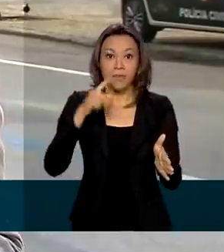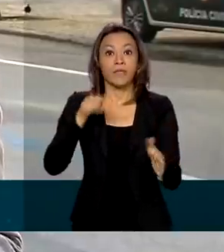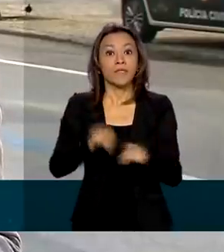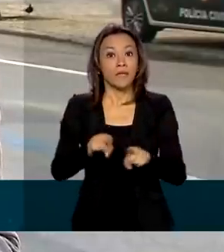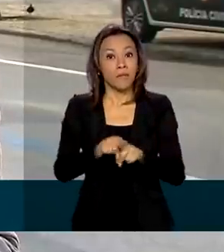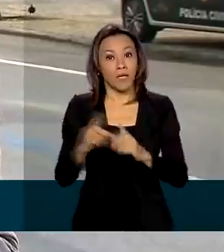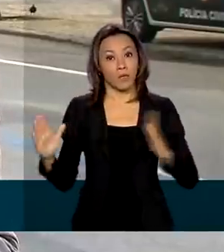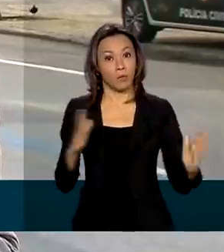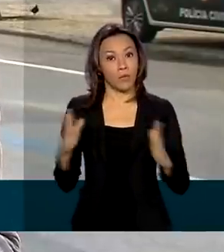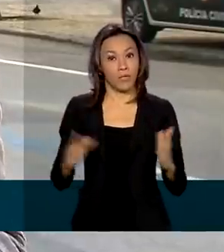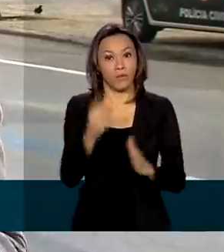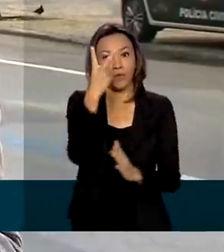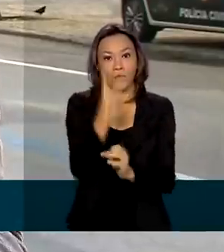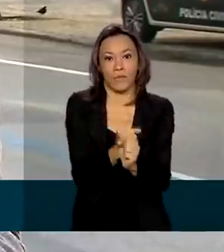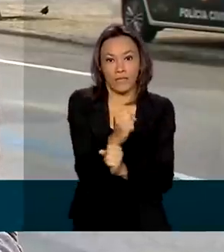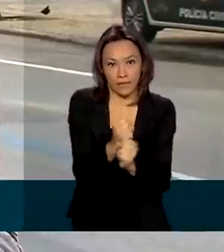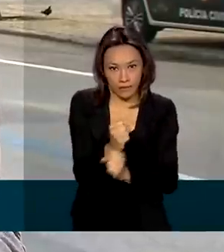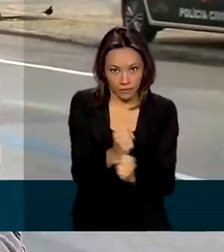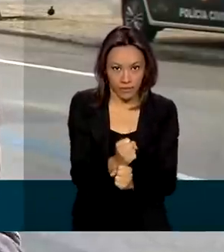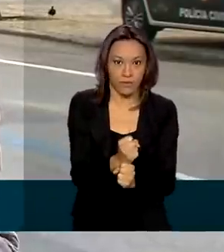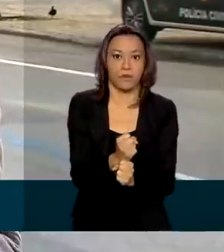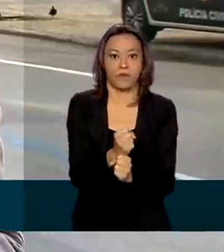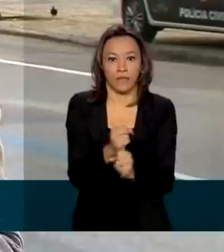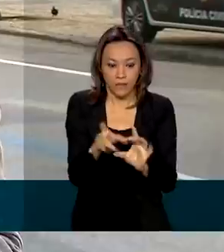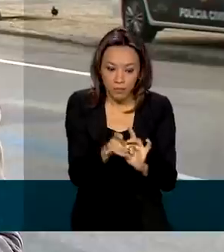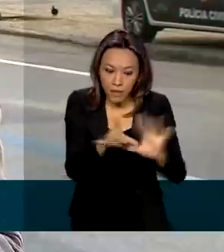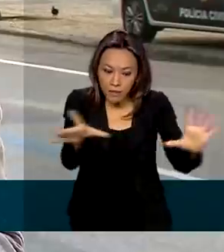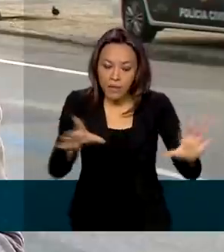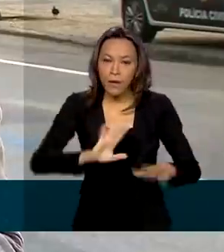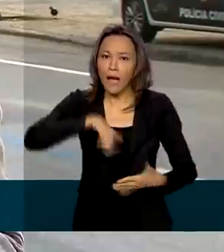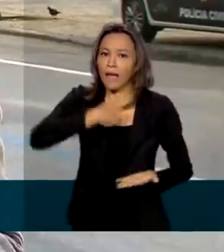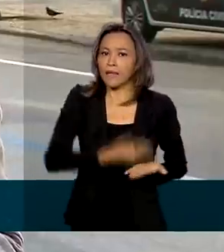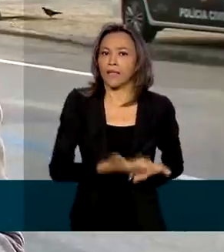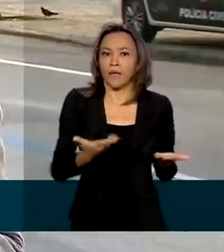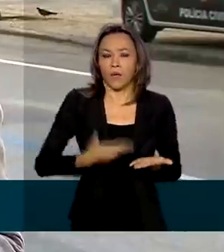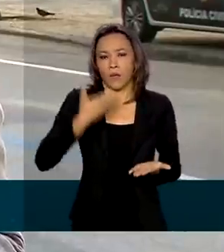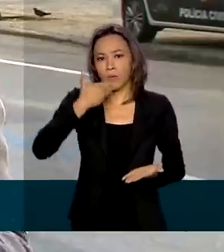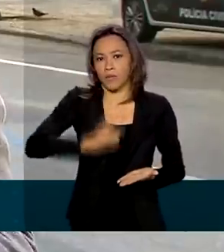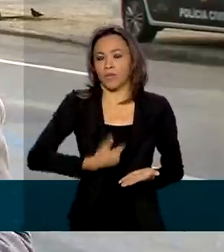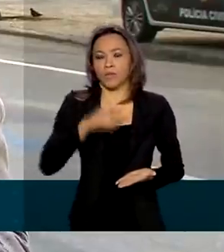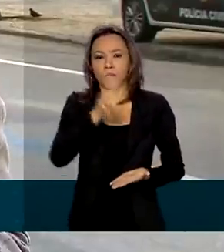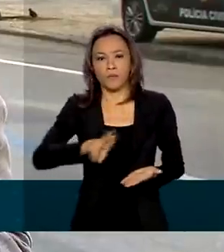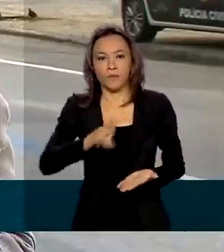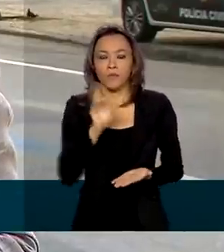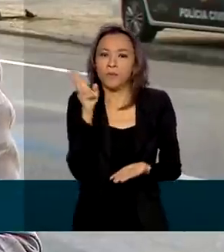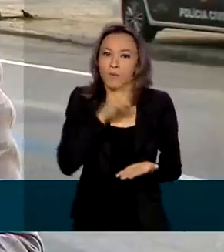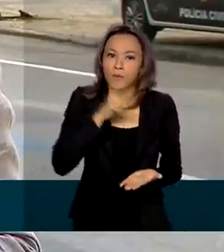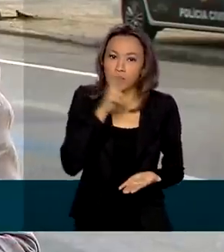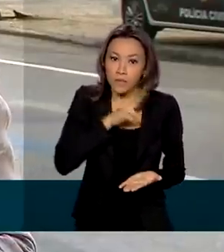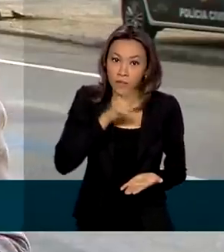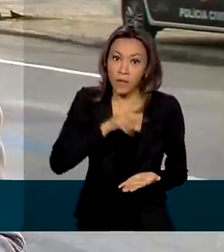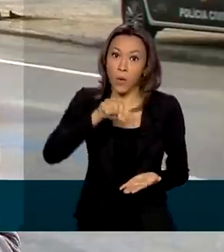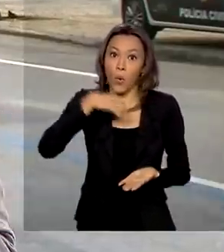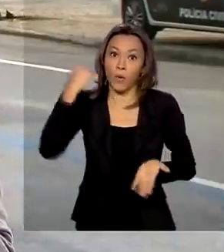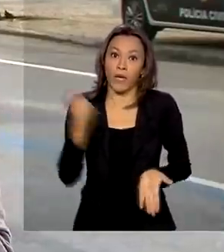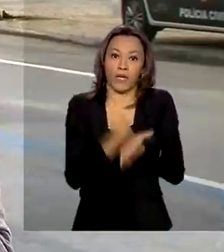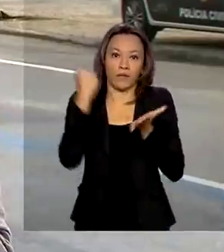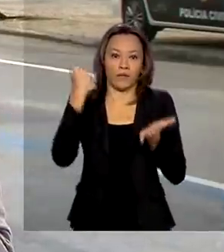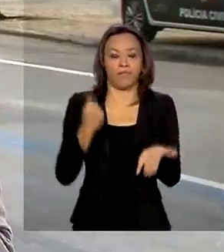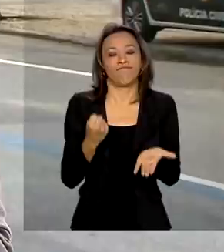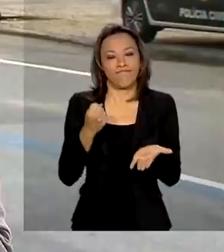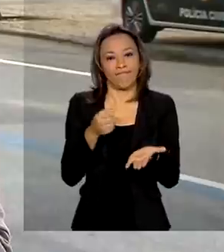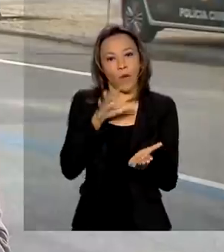é válido por dois anos. Até o momento, não há pedido de uso emergencial ou de registro dessas vacinas.